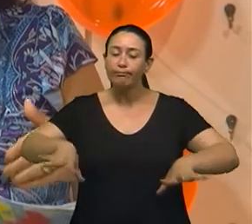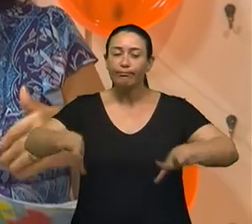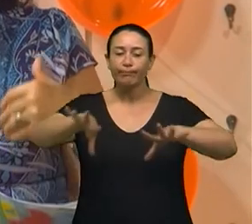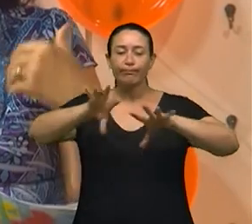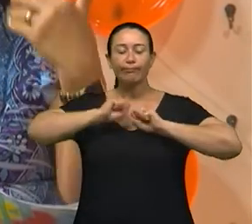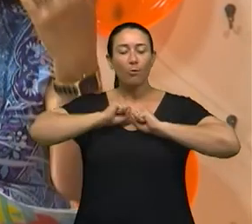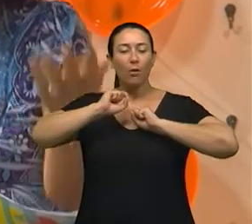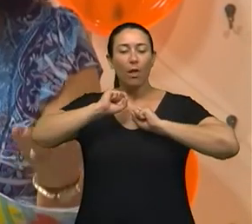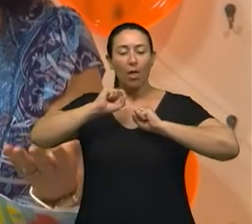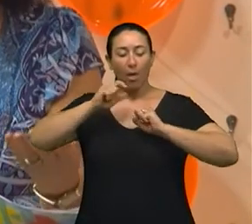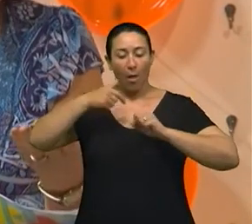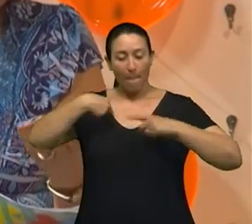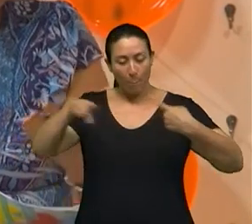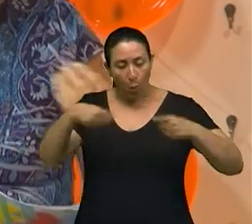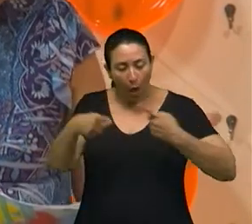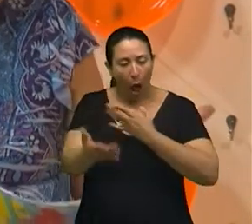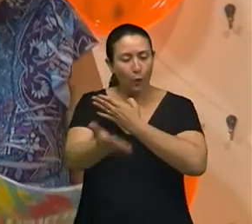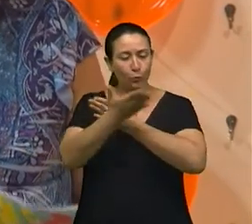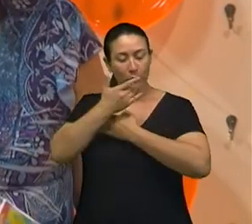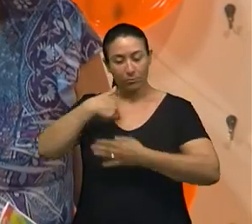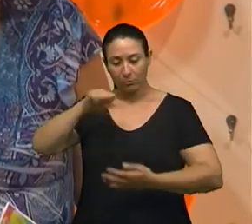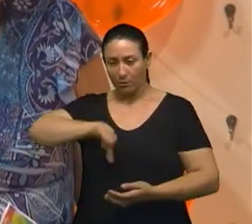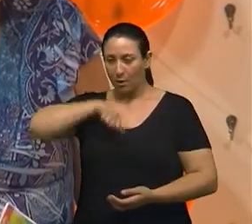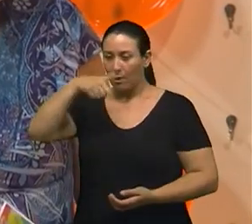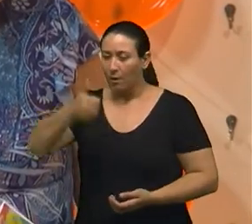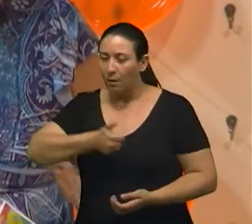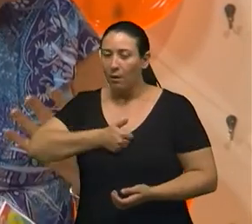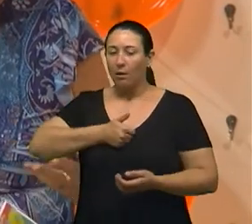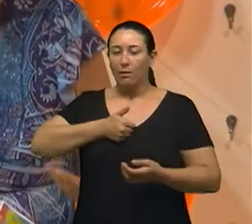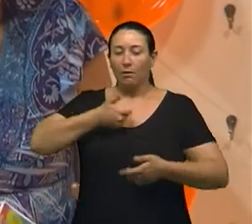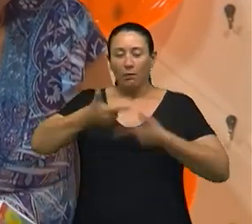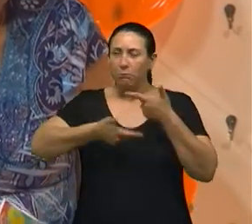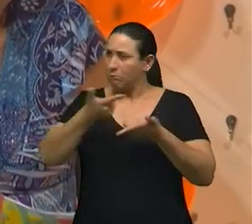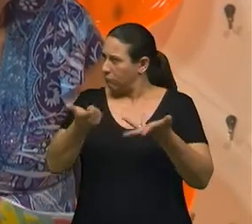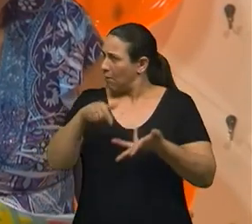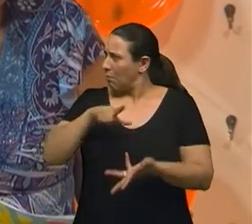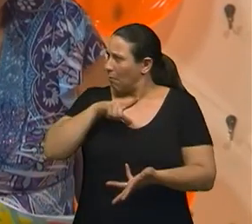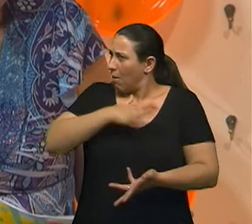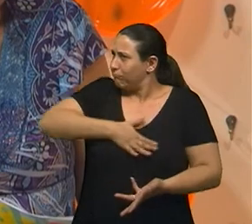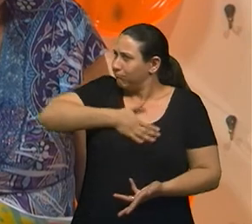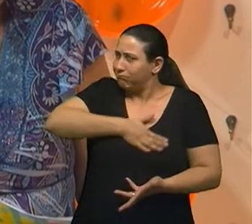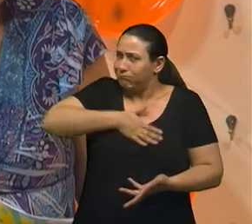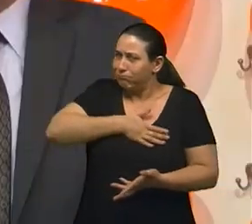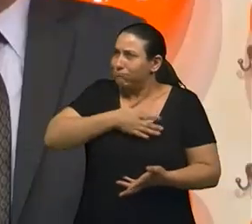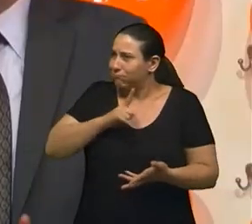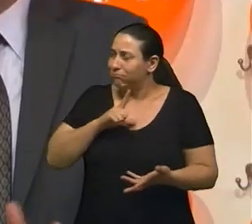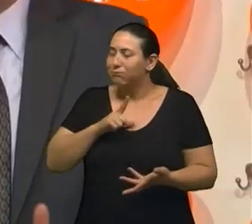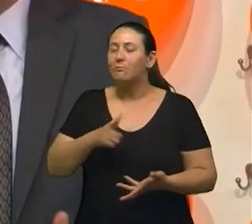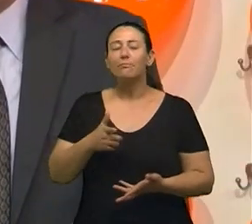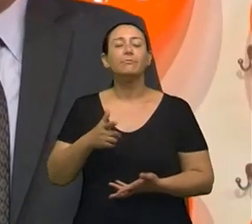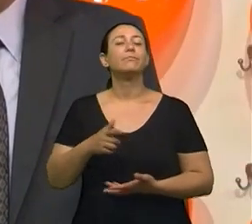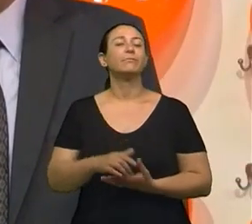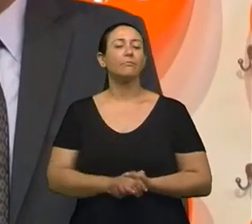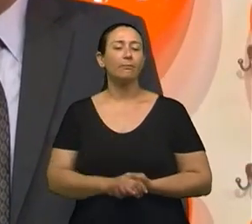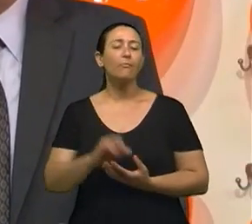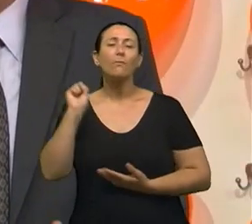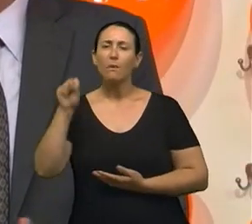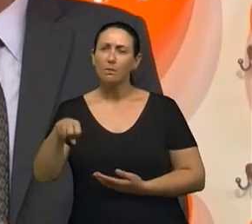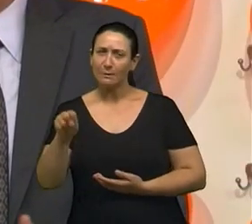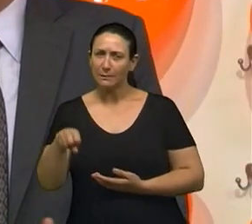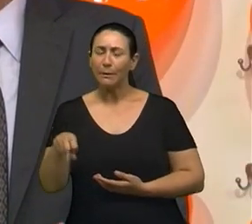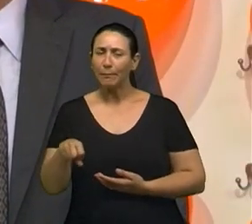autoestima, o trabalho com a autoestima. E a música traz isso, traz uma gratificação tão grande, né? É. A arte, em geral,